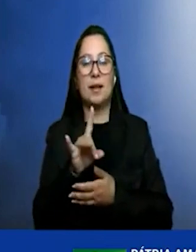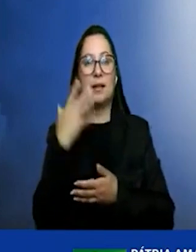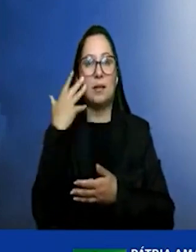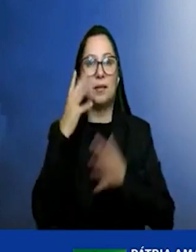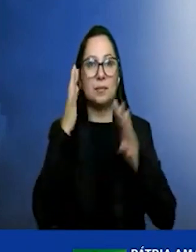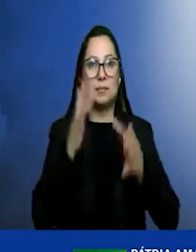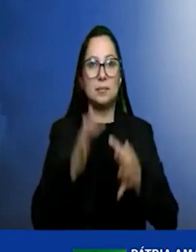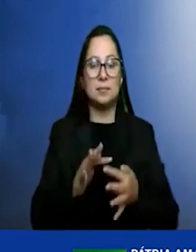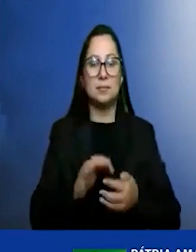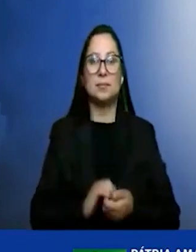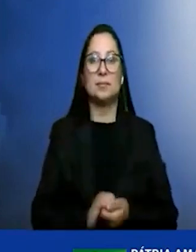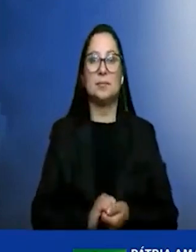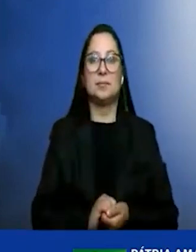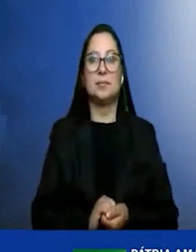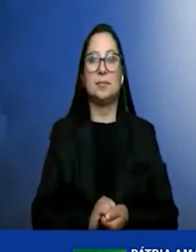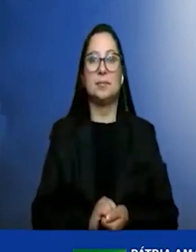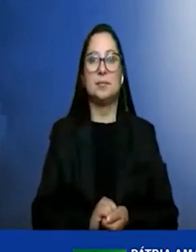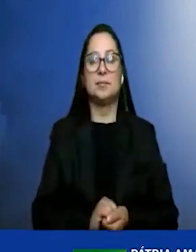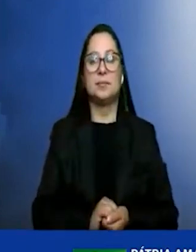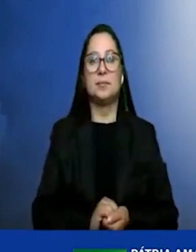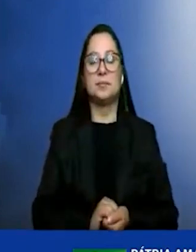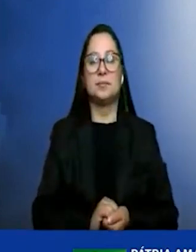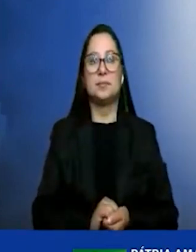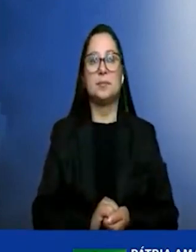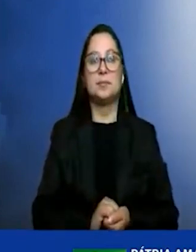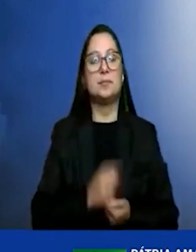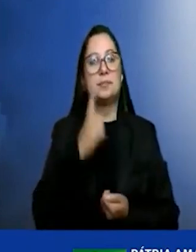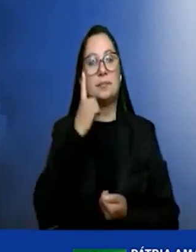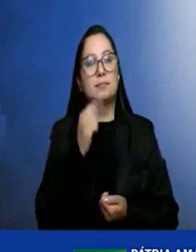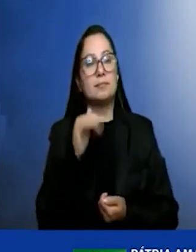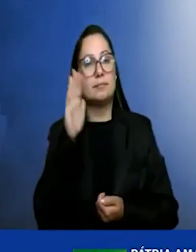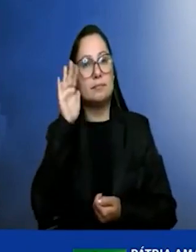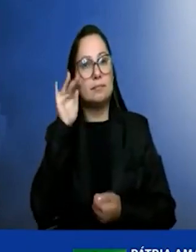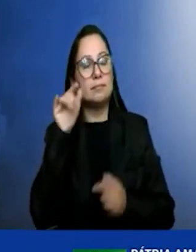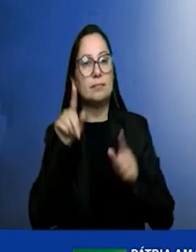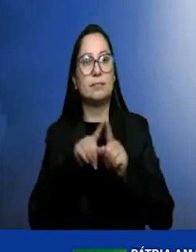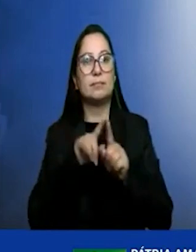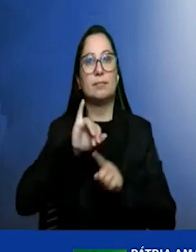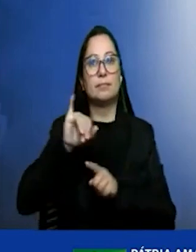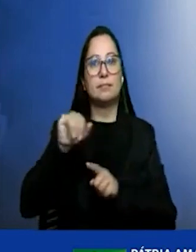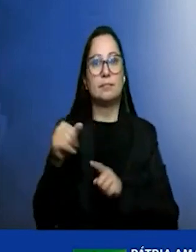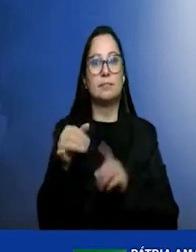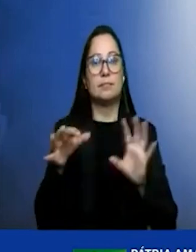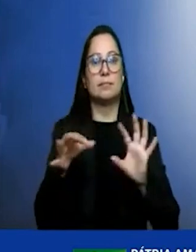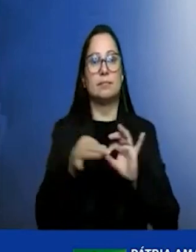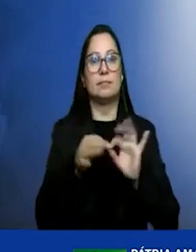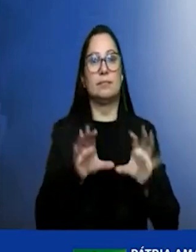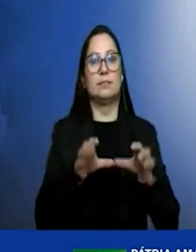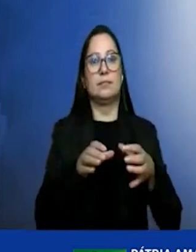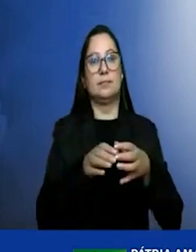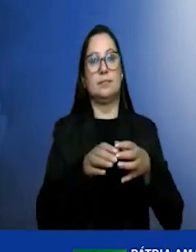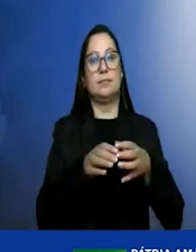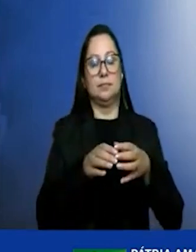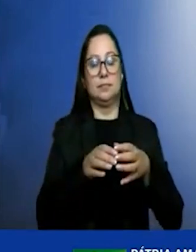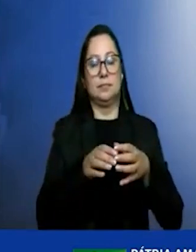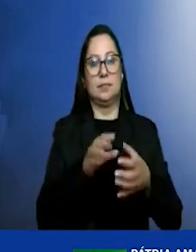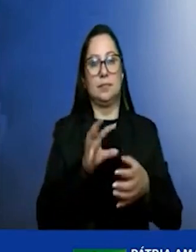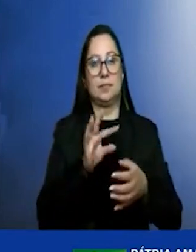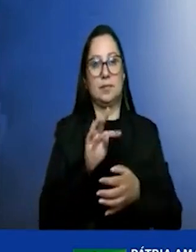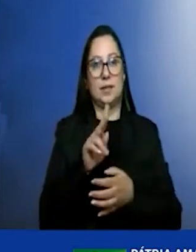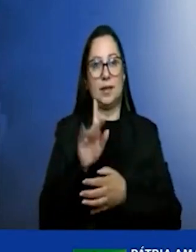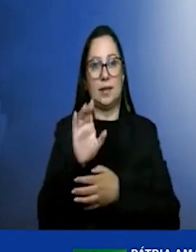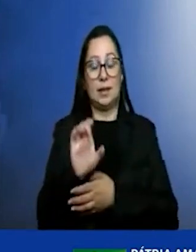mas é interessante observar aproveitando a Tícia em grupo aqui que também está conosco que essa tecnologia